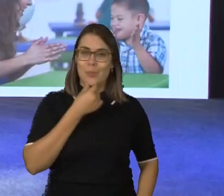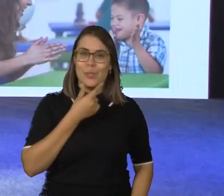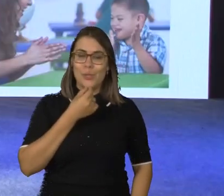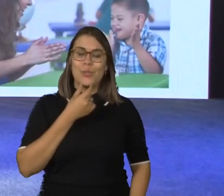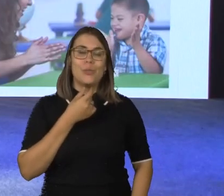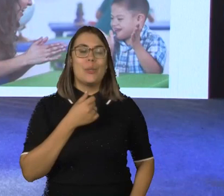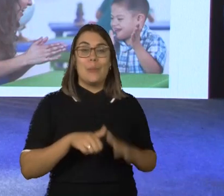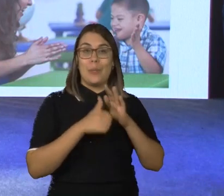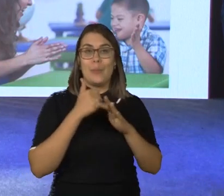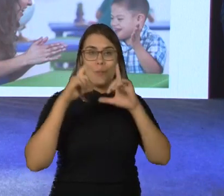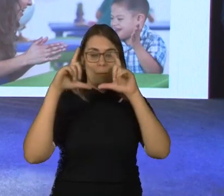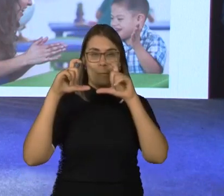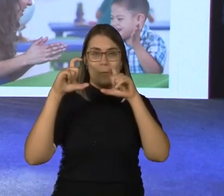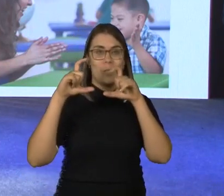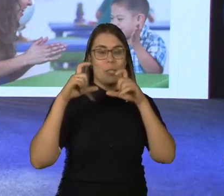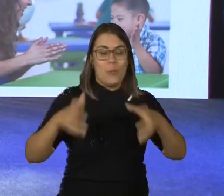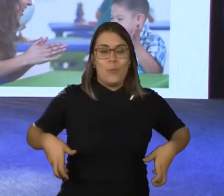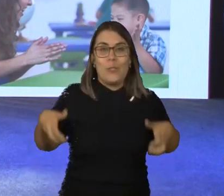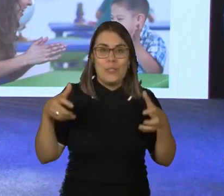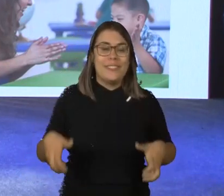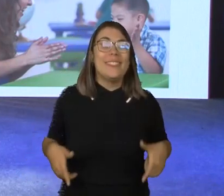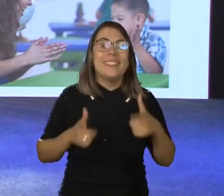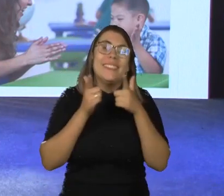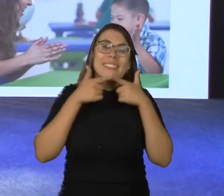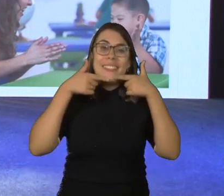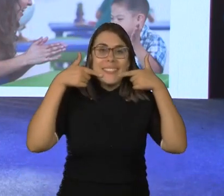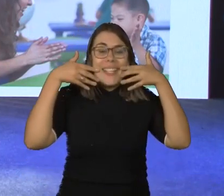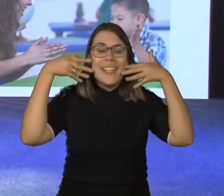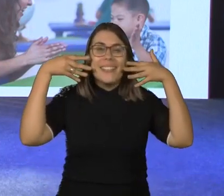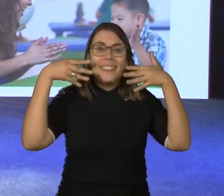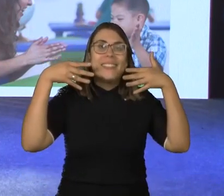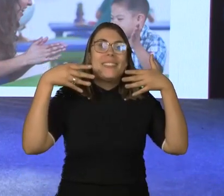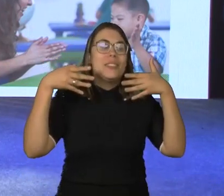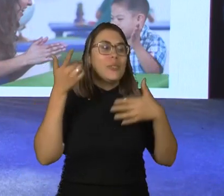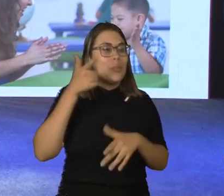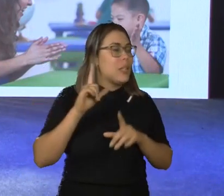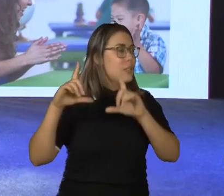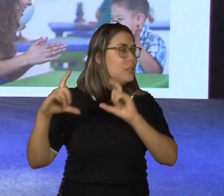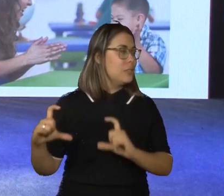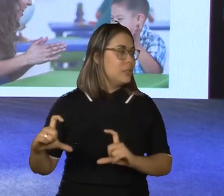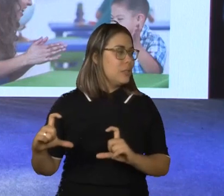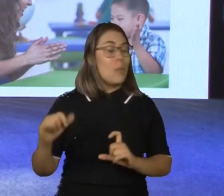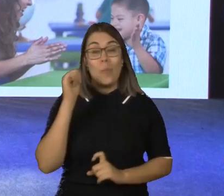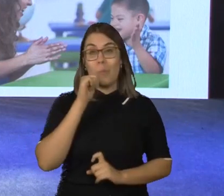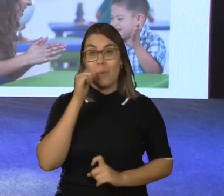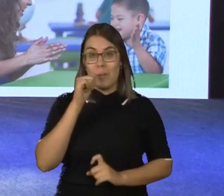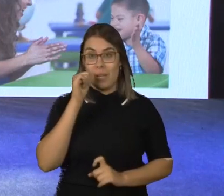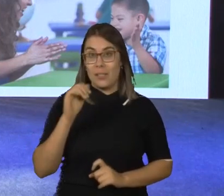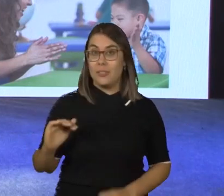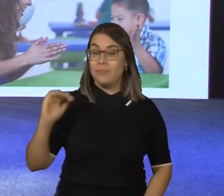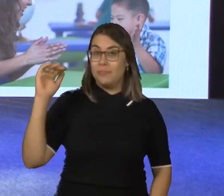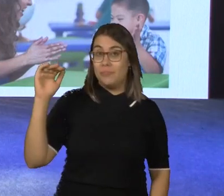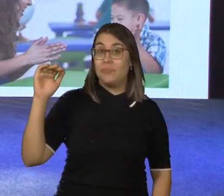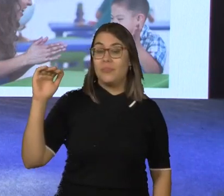foto. Ele usa uma cadeira de rodas. Ele está sorrindo bastante. E ao lado dele, gente tem uma mulher adulta, provavelmente